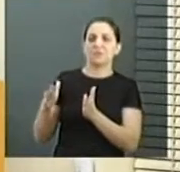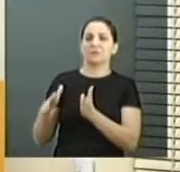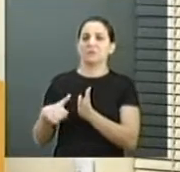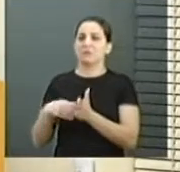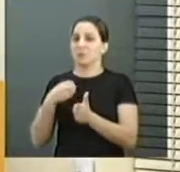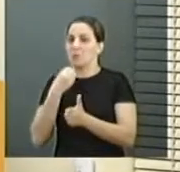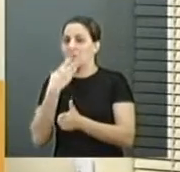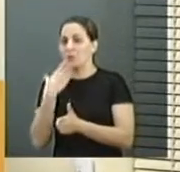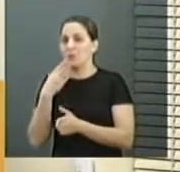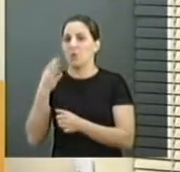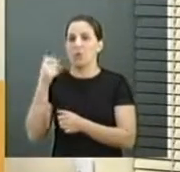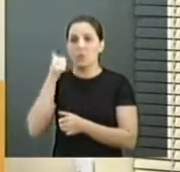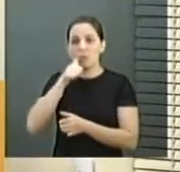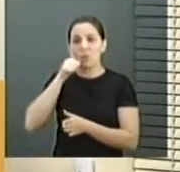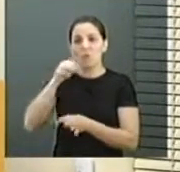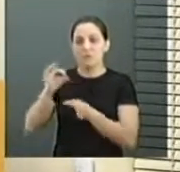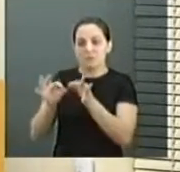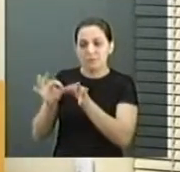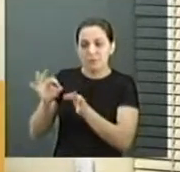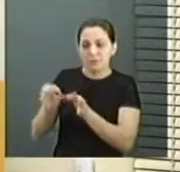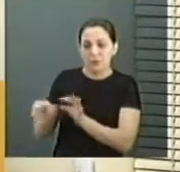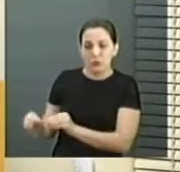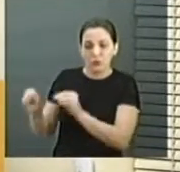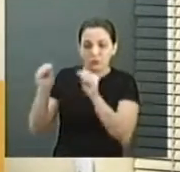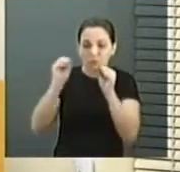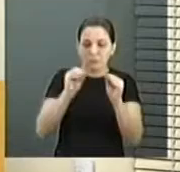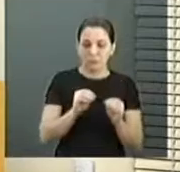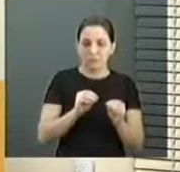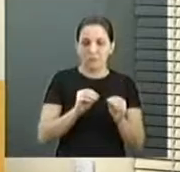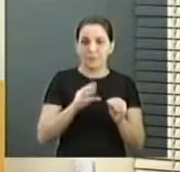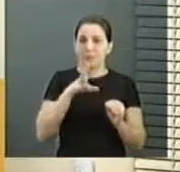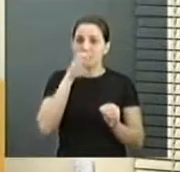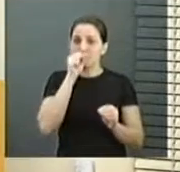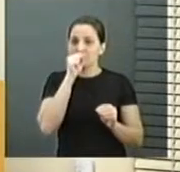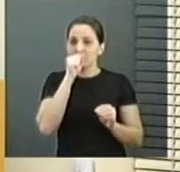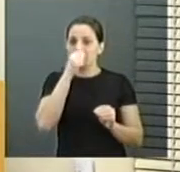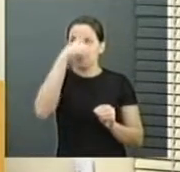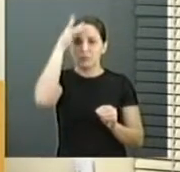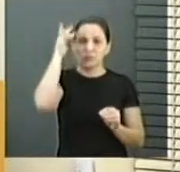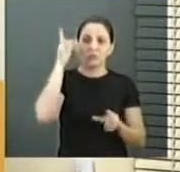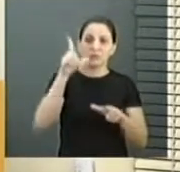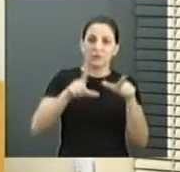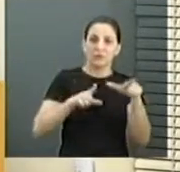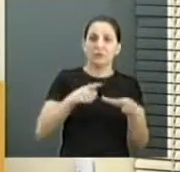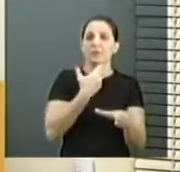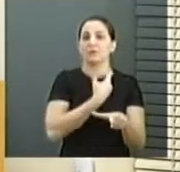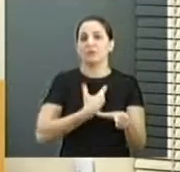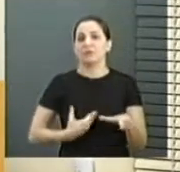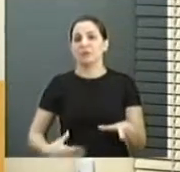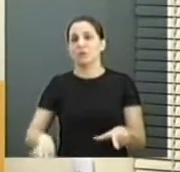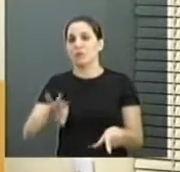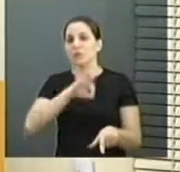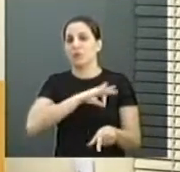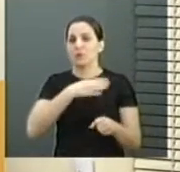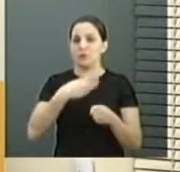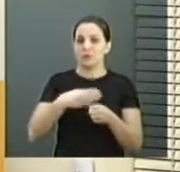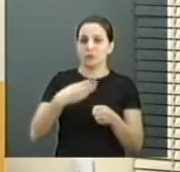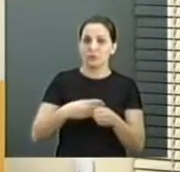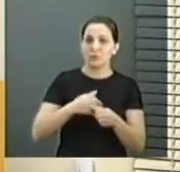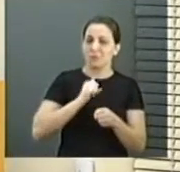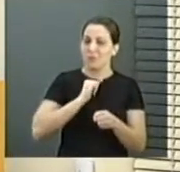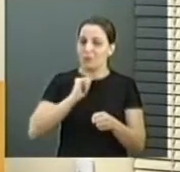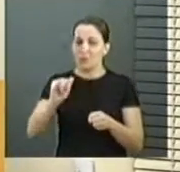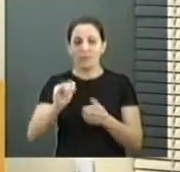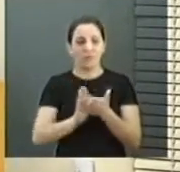essas mulheres pudessem se organizar para mudar, e aí, no sábado, funcionários da prefeitura, guarda municipal, sem nenhum aviso